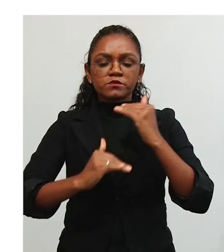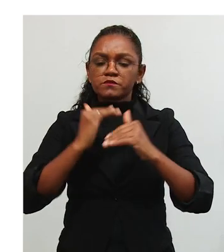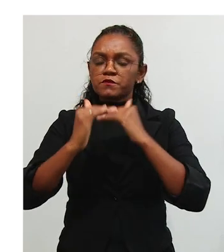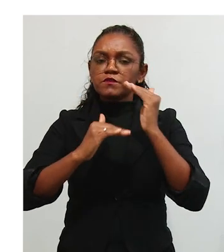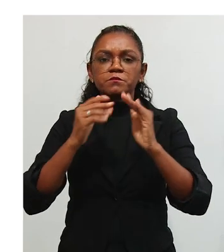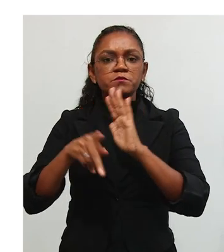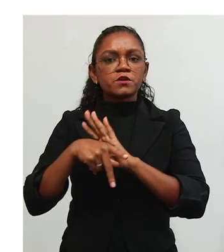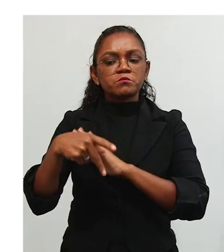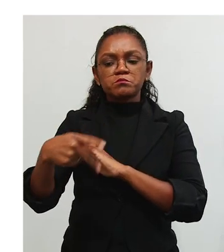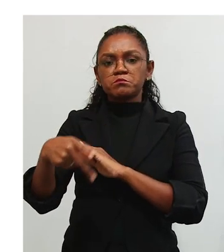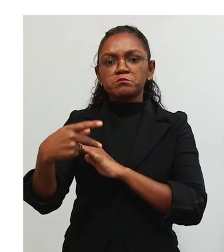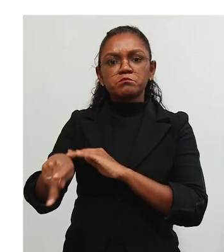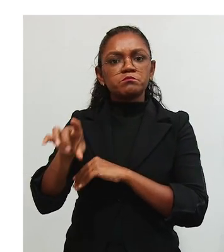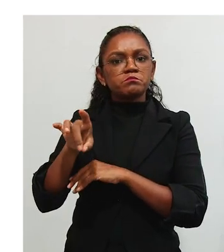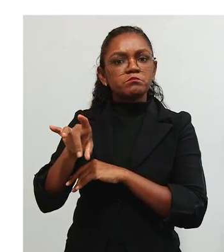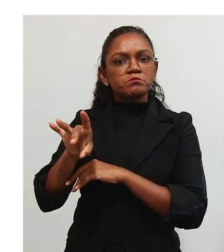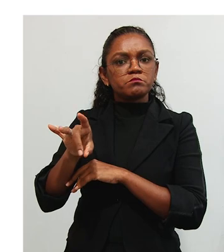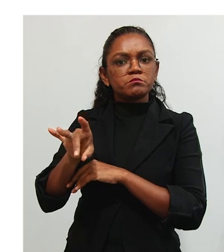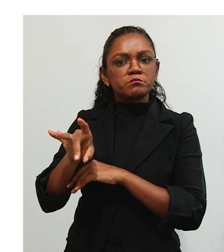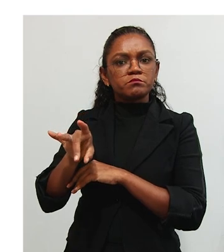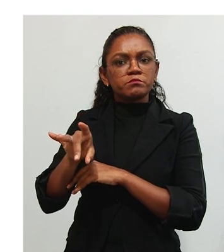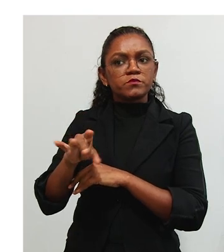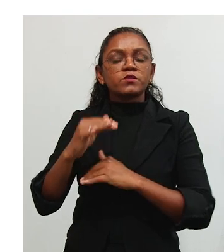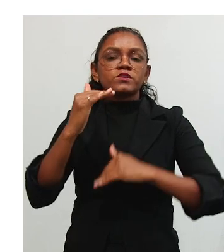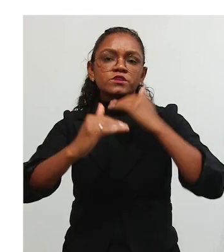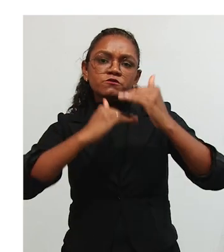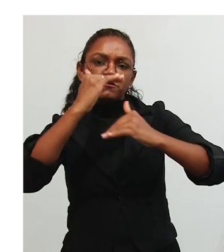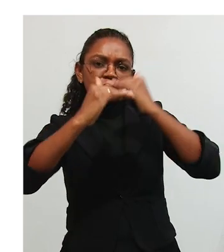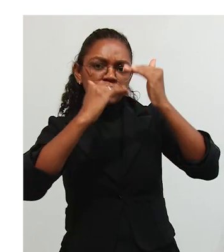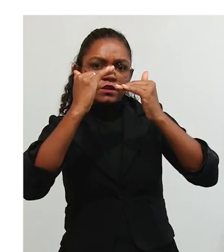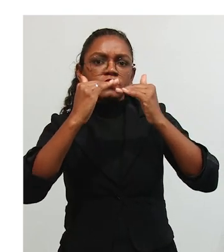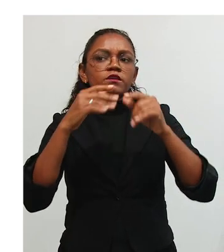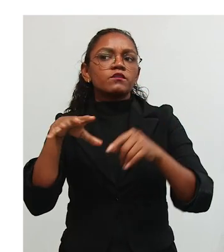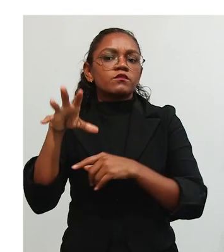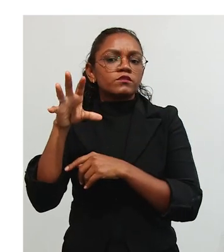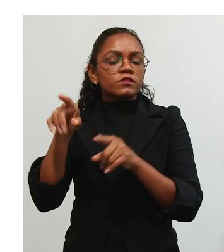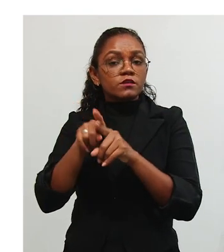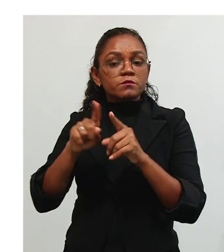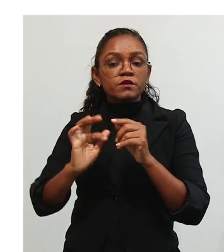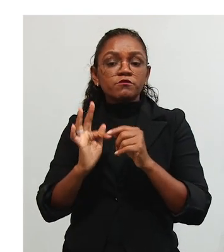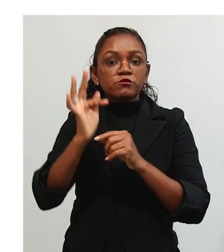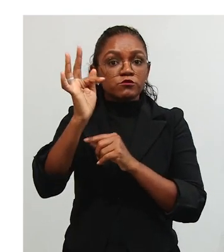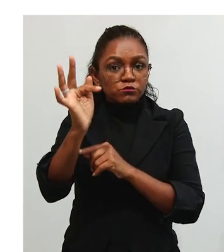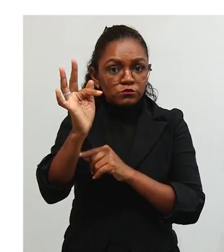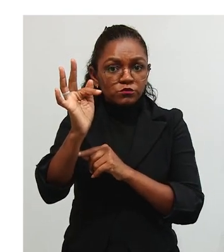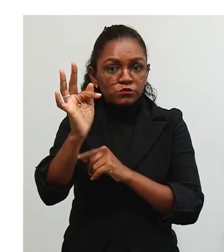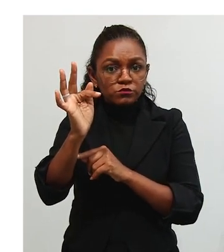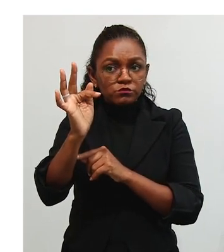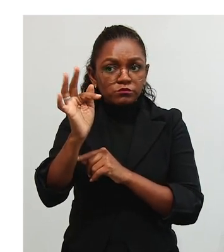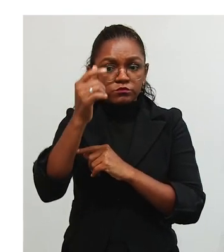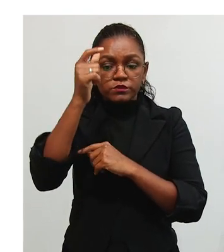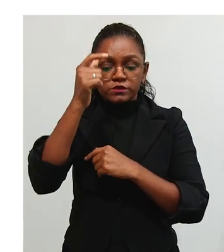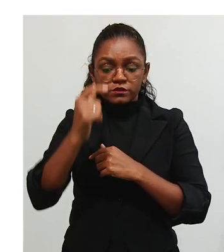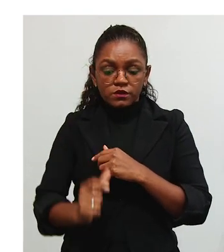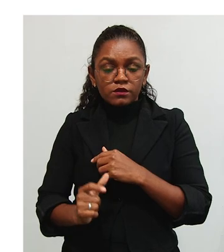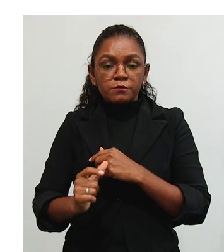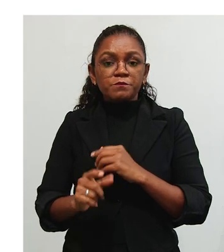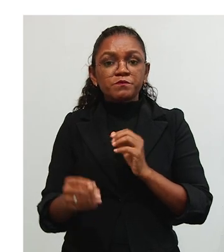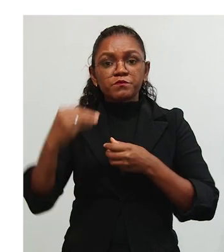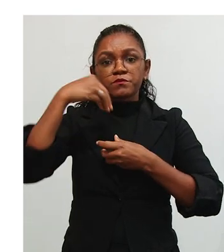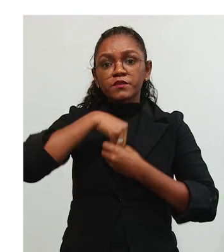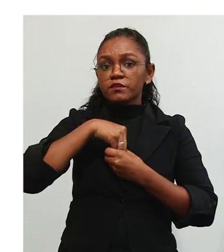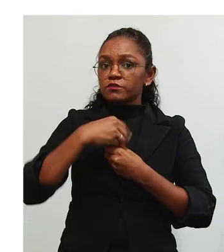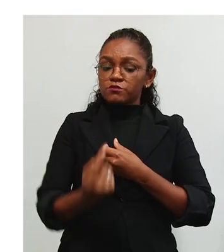nasci pronta para me desenvolver. Tudo aquilo que eu vou desenvolver, que eu vou vir ser, né, no